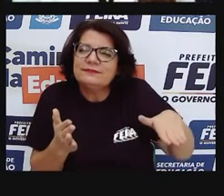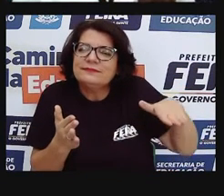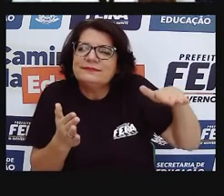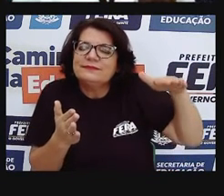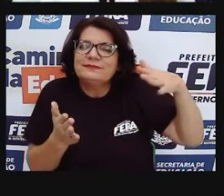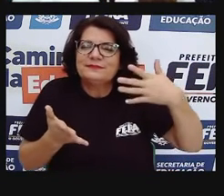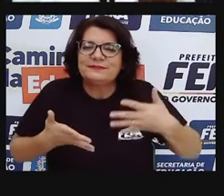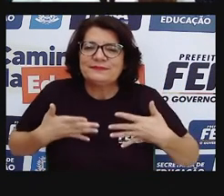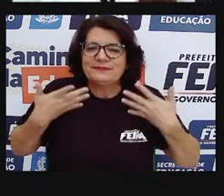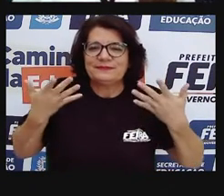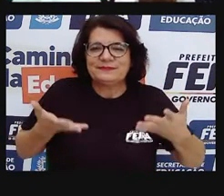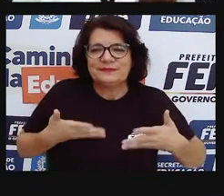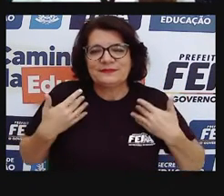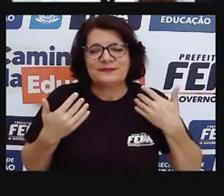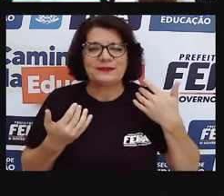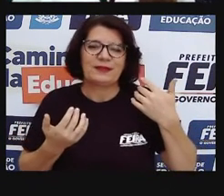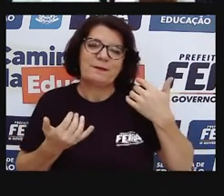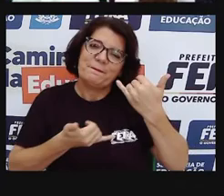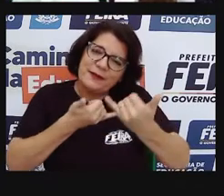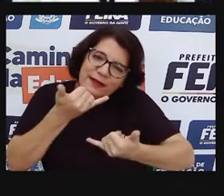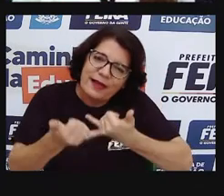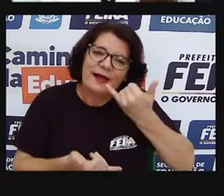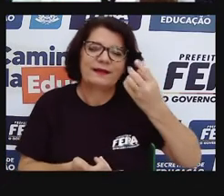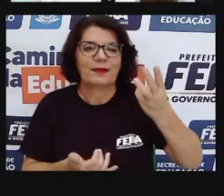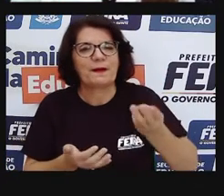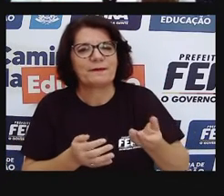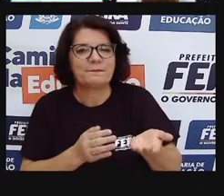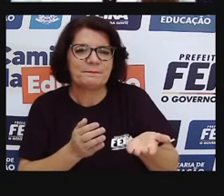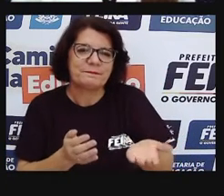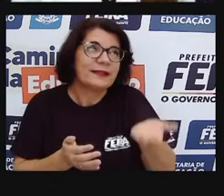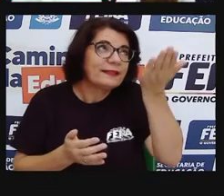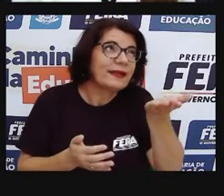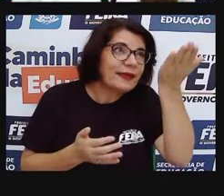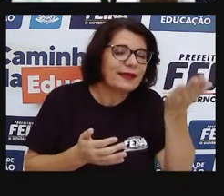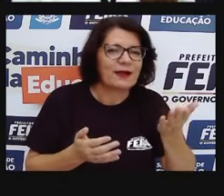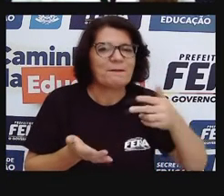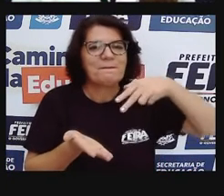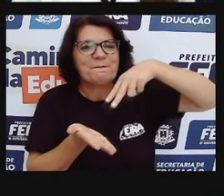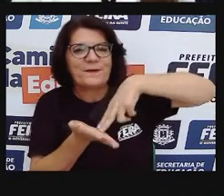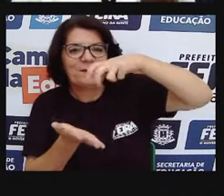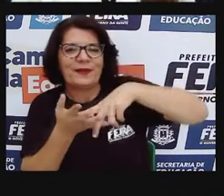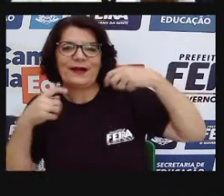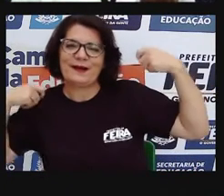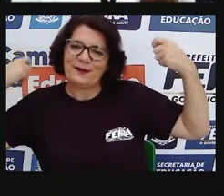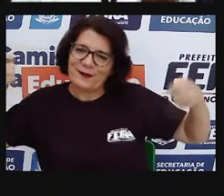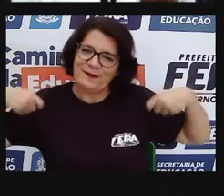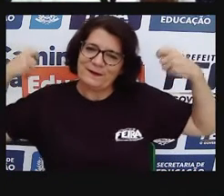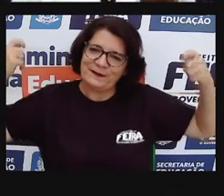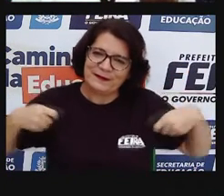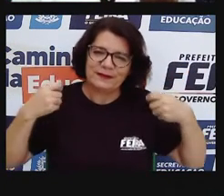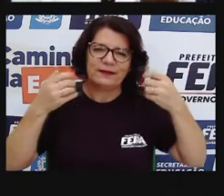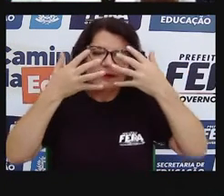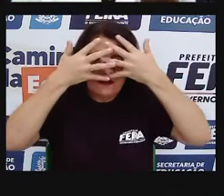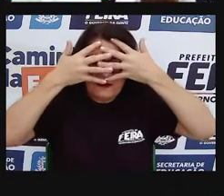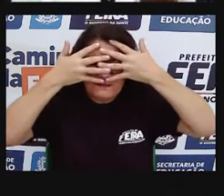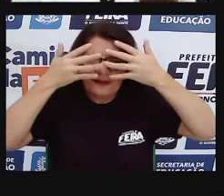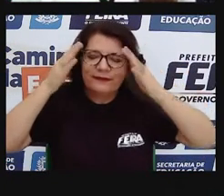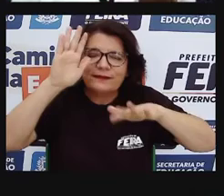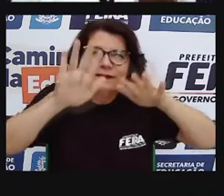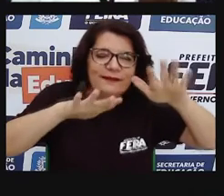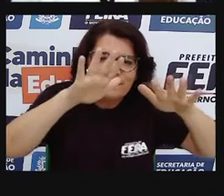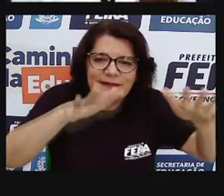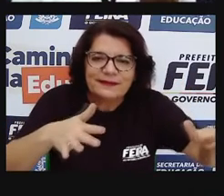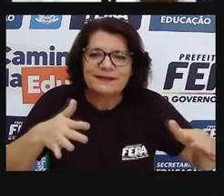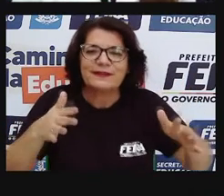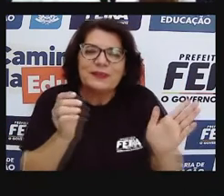Cinco marias, peteca, pular corda, cabra cega, pique